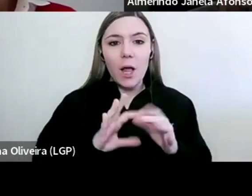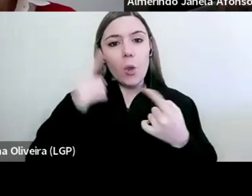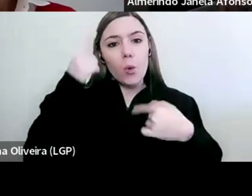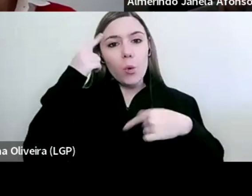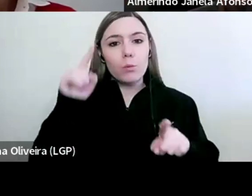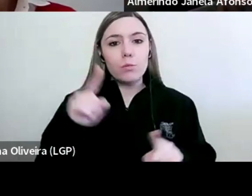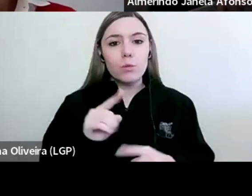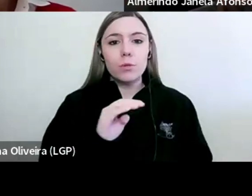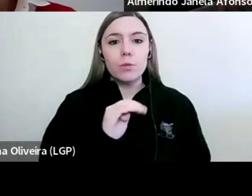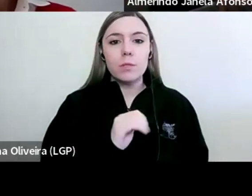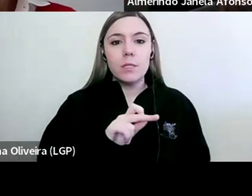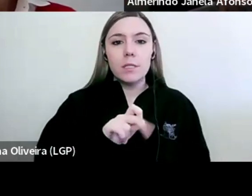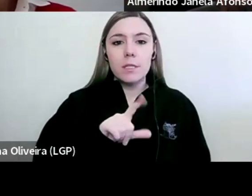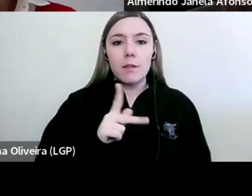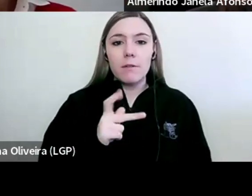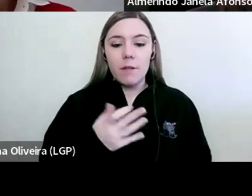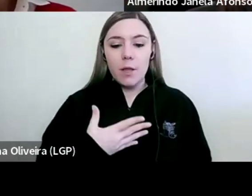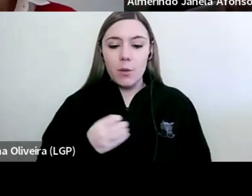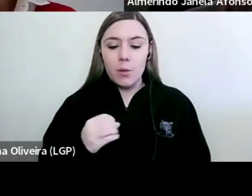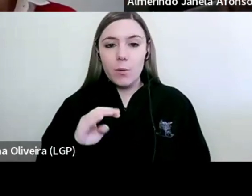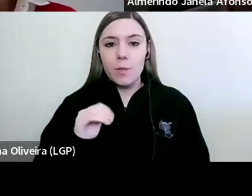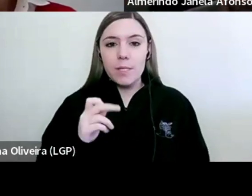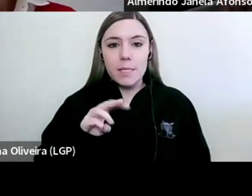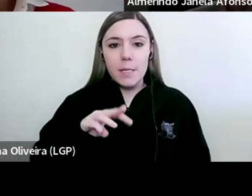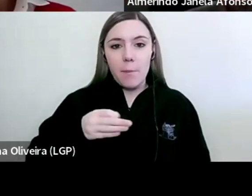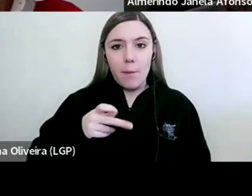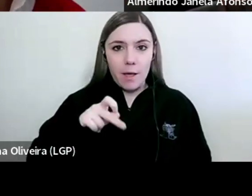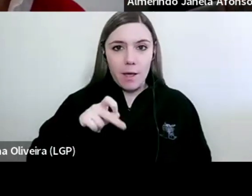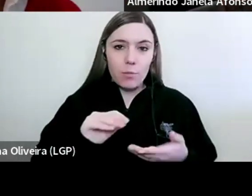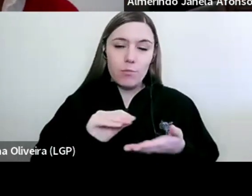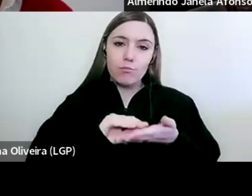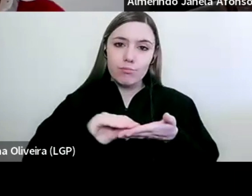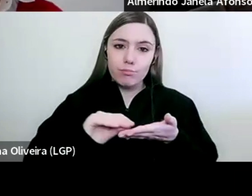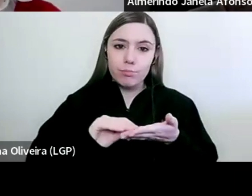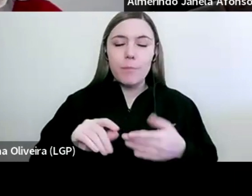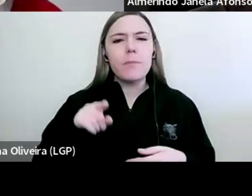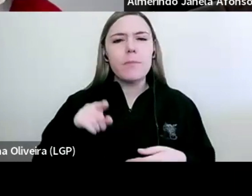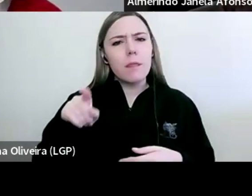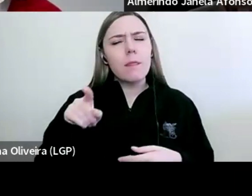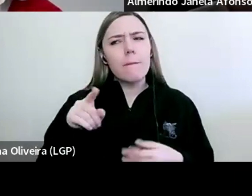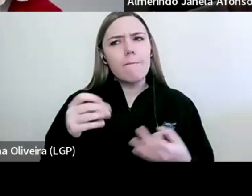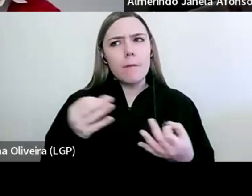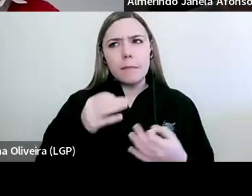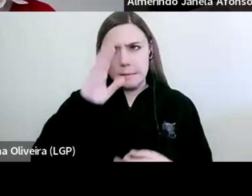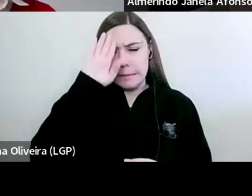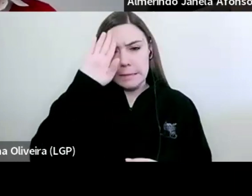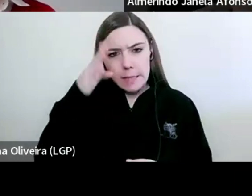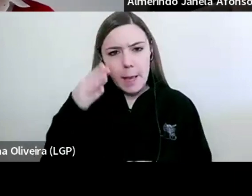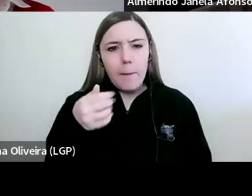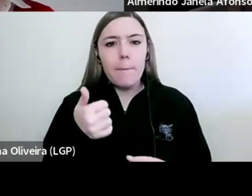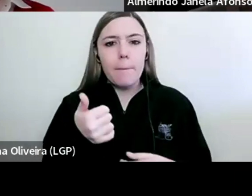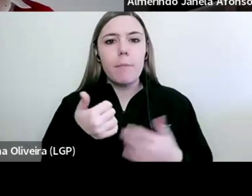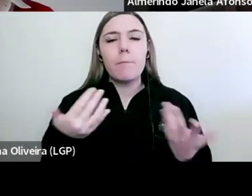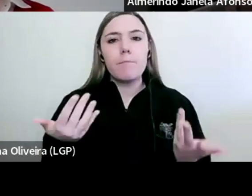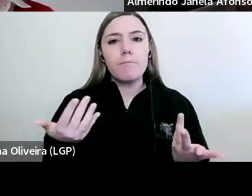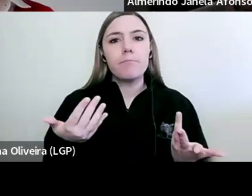professor Salvador Sampaio. Ele tinha uma ideia muito clara de que os exames eram